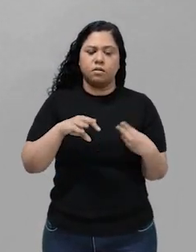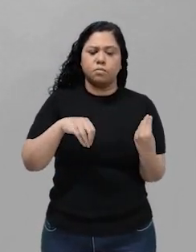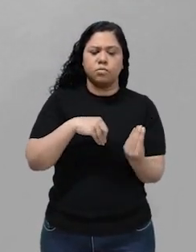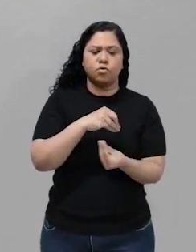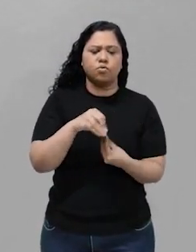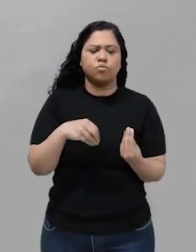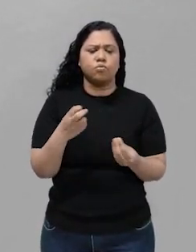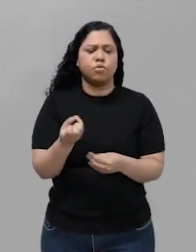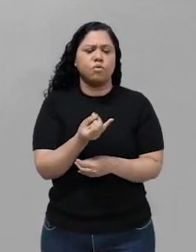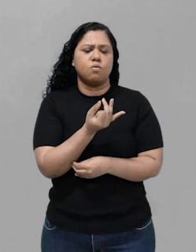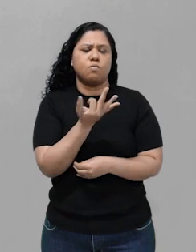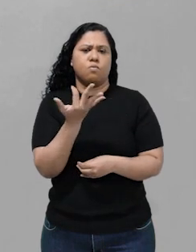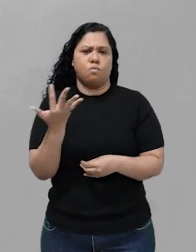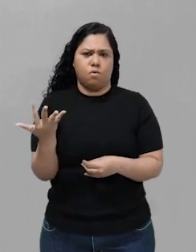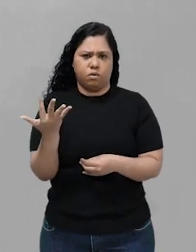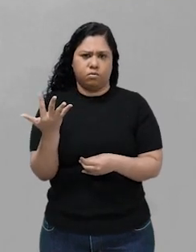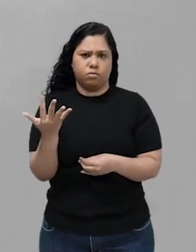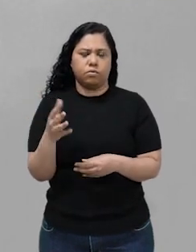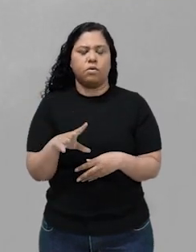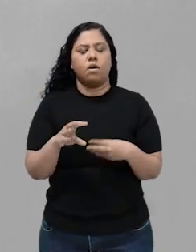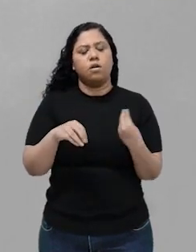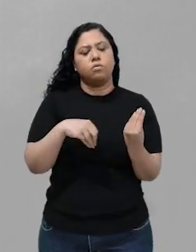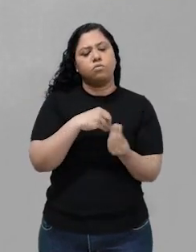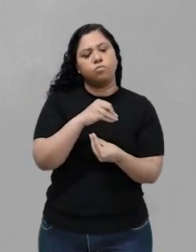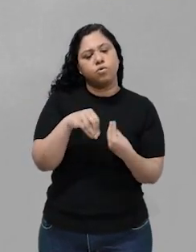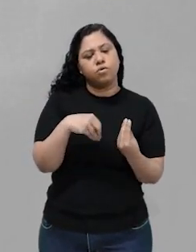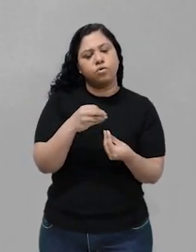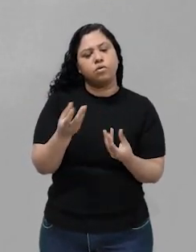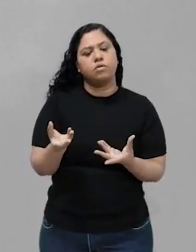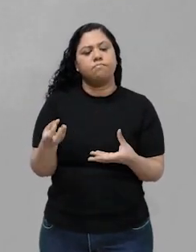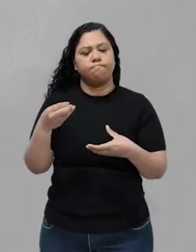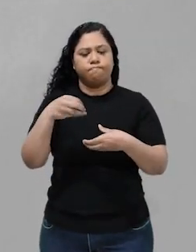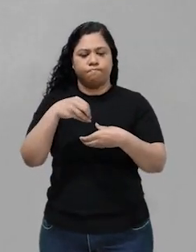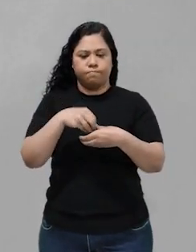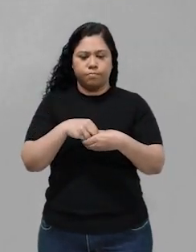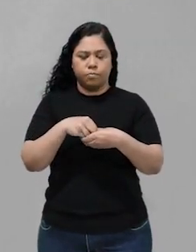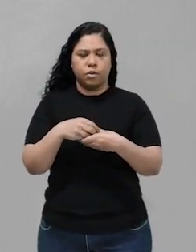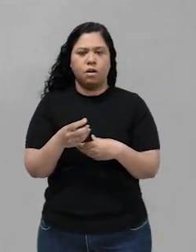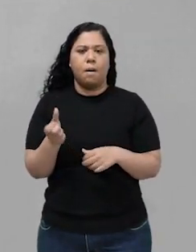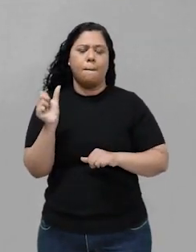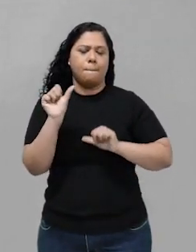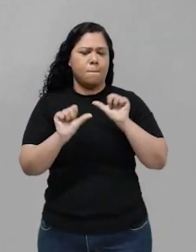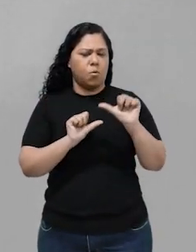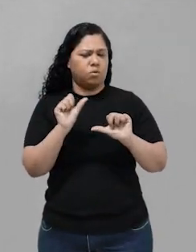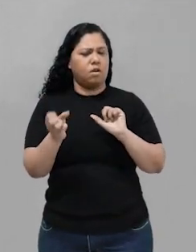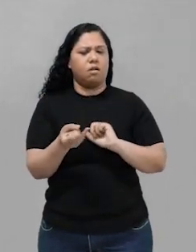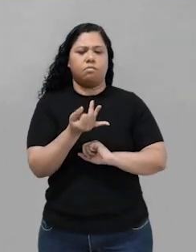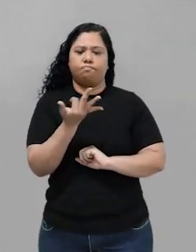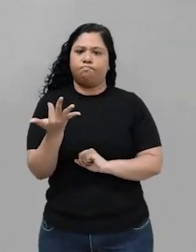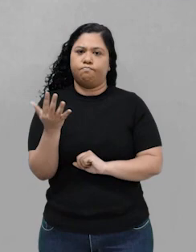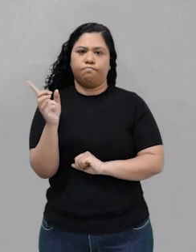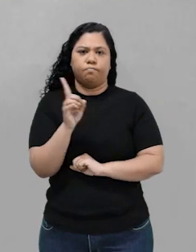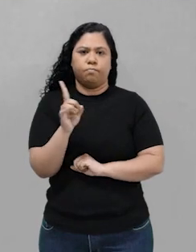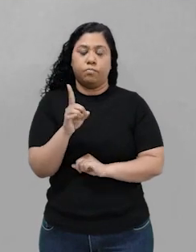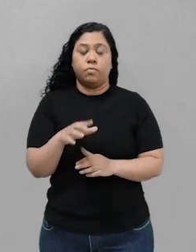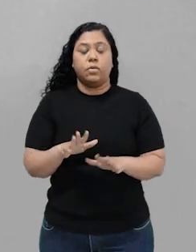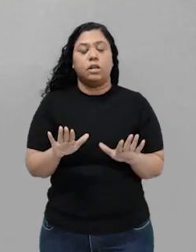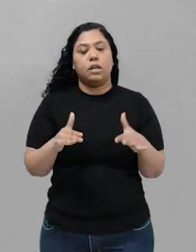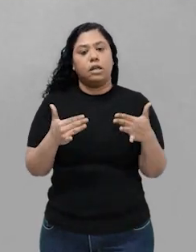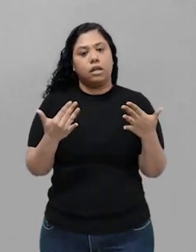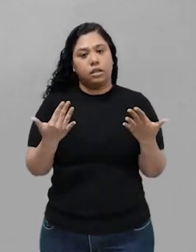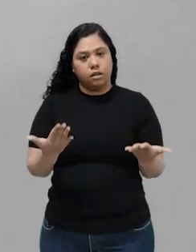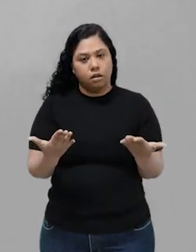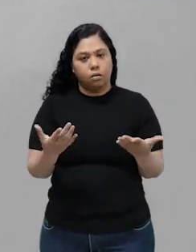as quantidades, turma, das substâncias que estão participando, elas não vão mais mudar de valor. Então, nós atingimos o